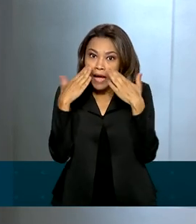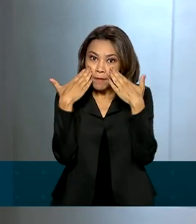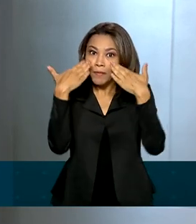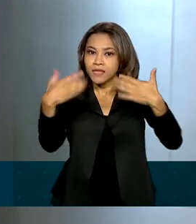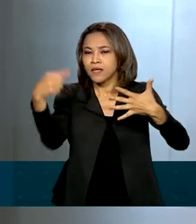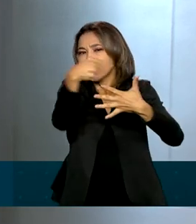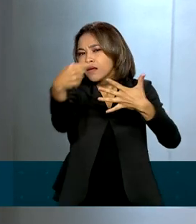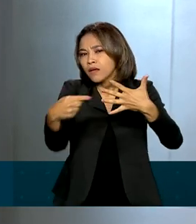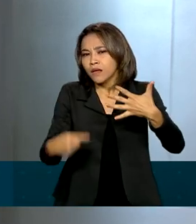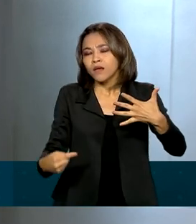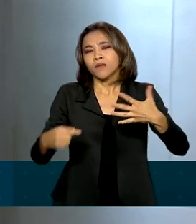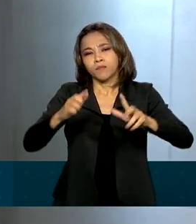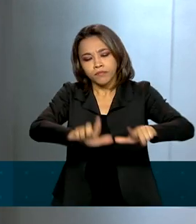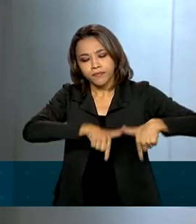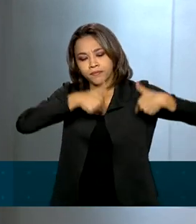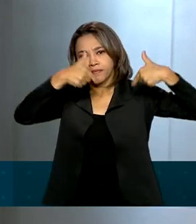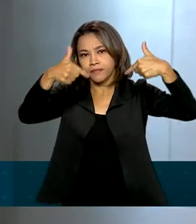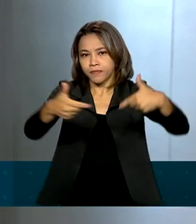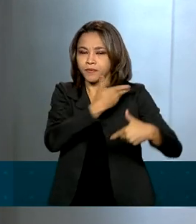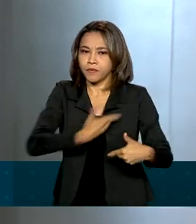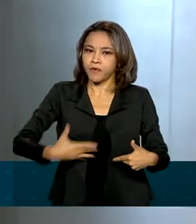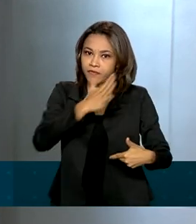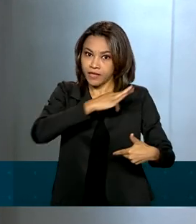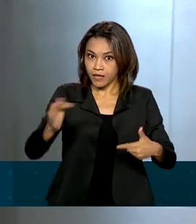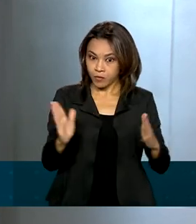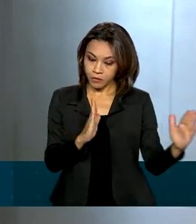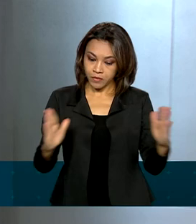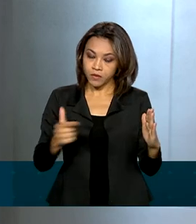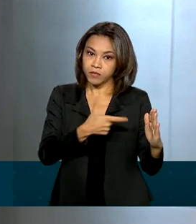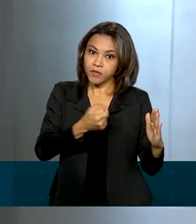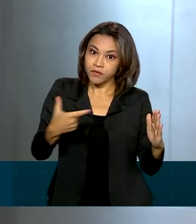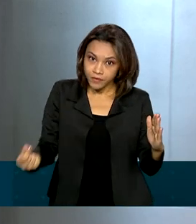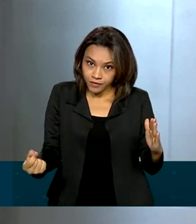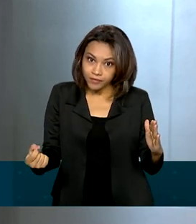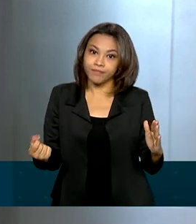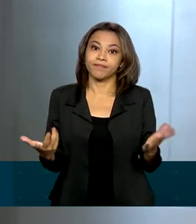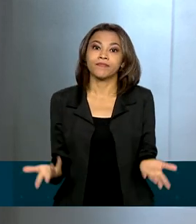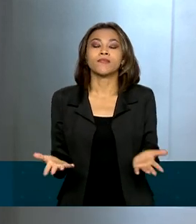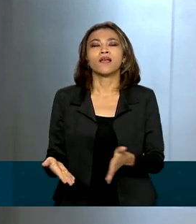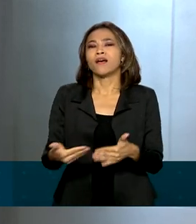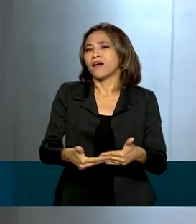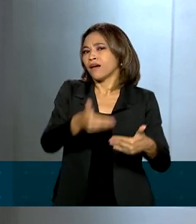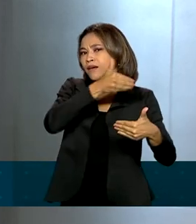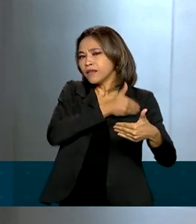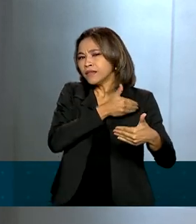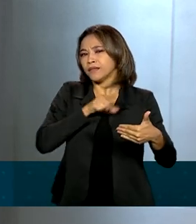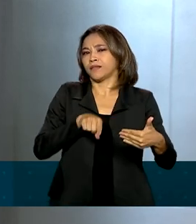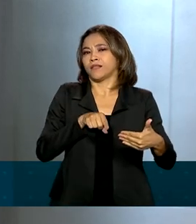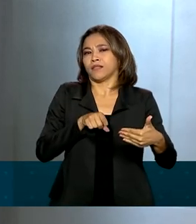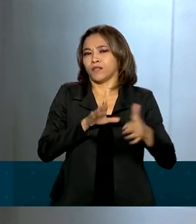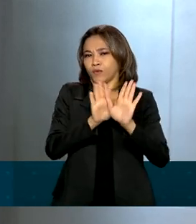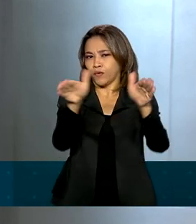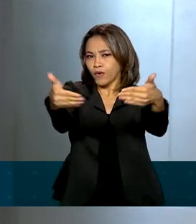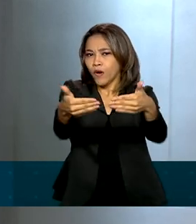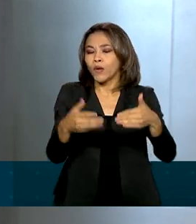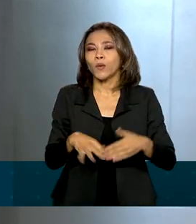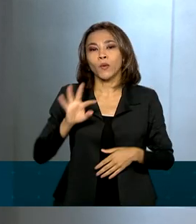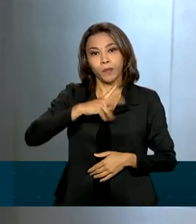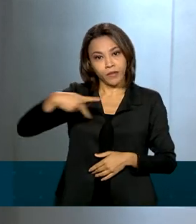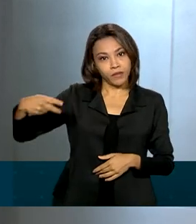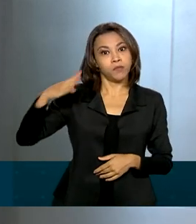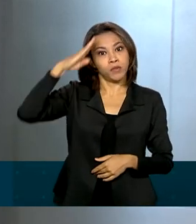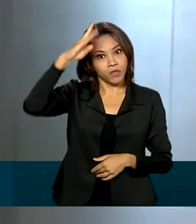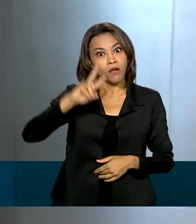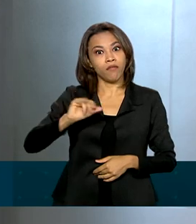ações do governo federal no ano de 2020 nessa área. Mais cedo, Renata, antes do fórum, o presidente Jair Bolsonaro